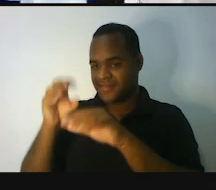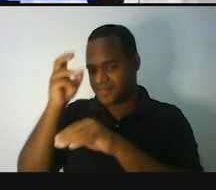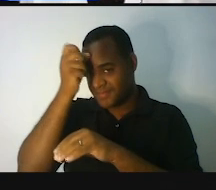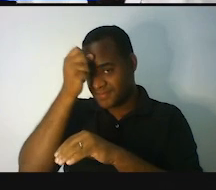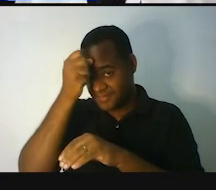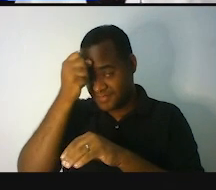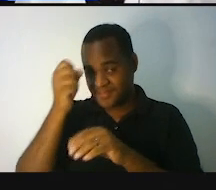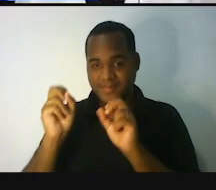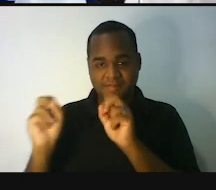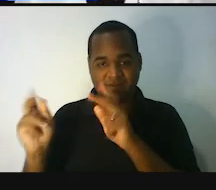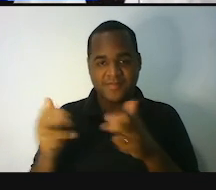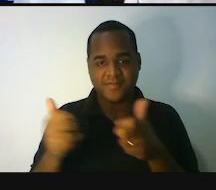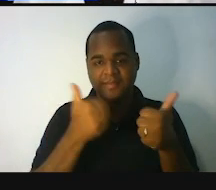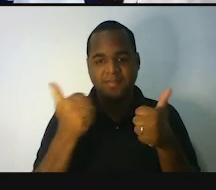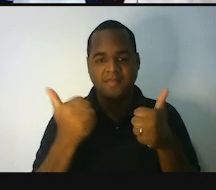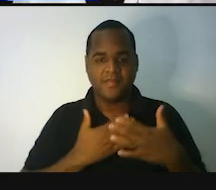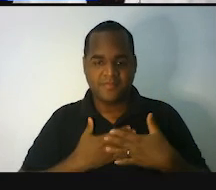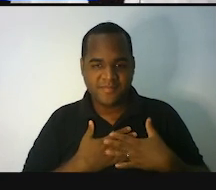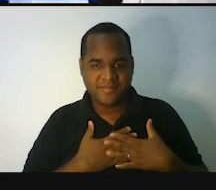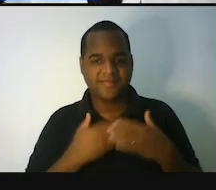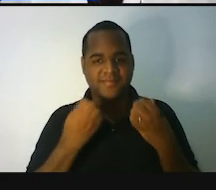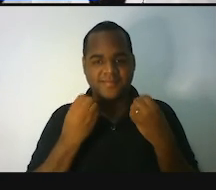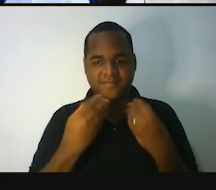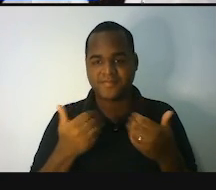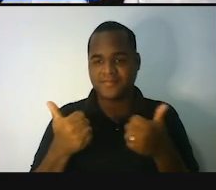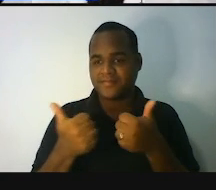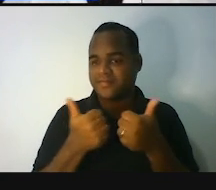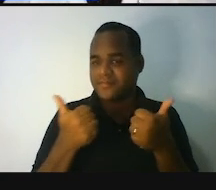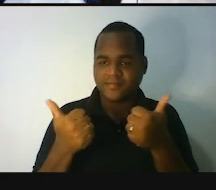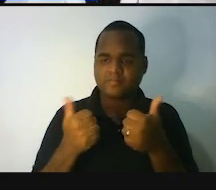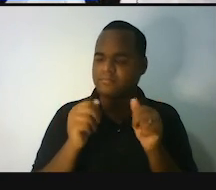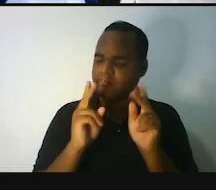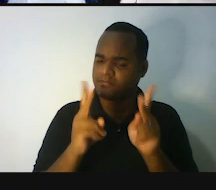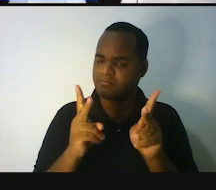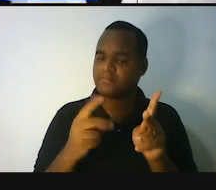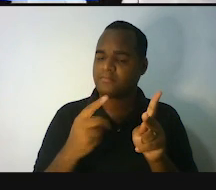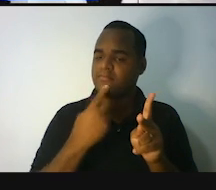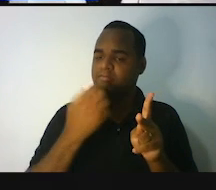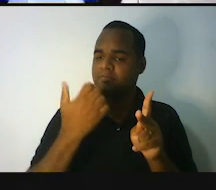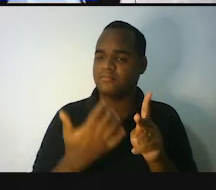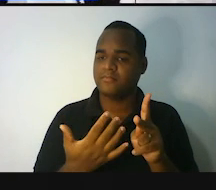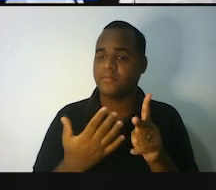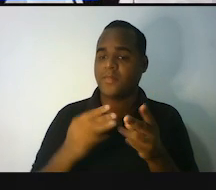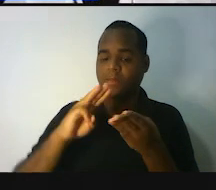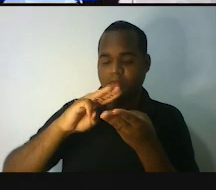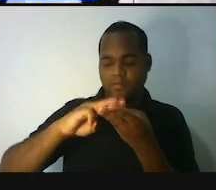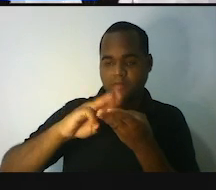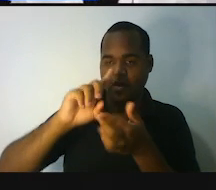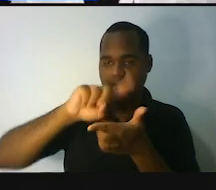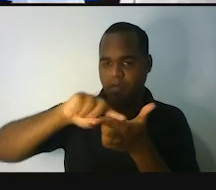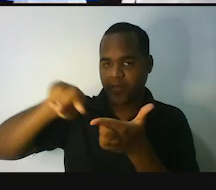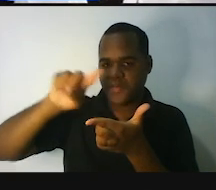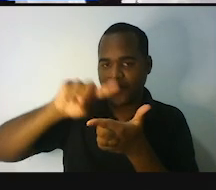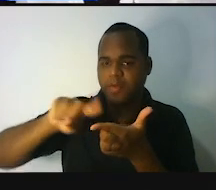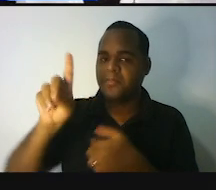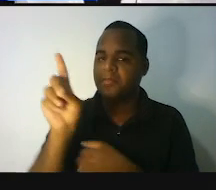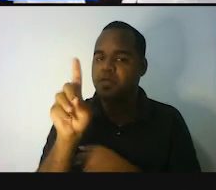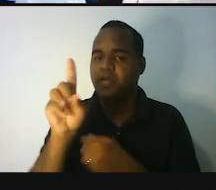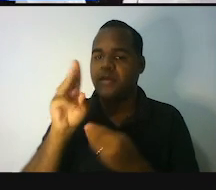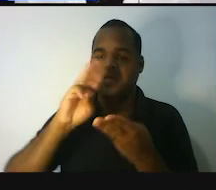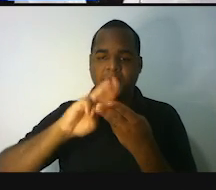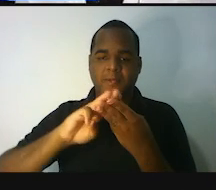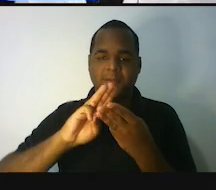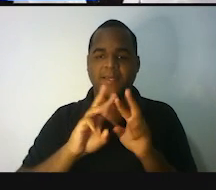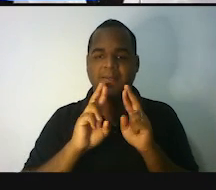a próxima. Espero que você tenha gostado. O recado de sempre é Matemática não é